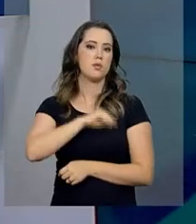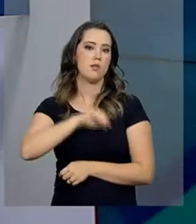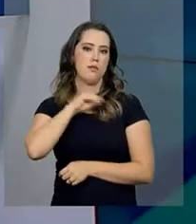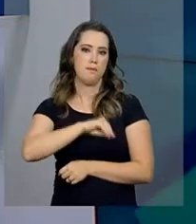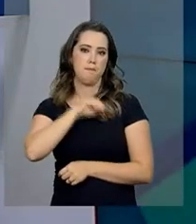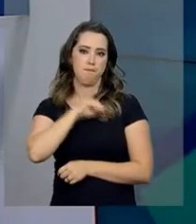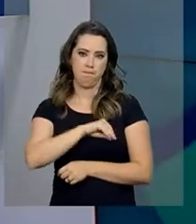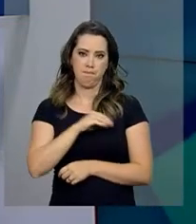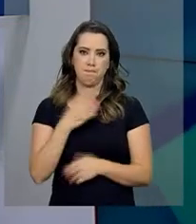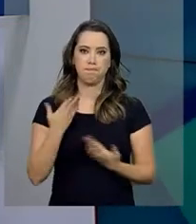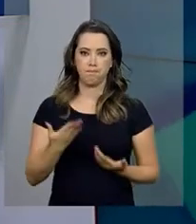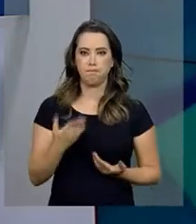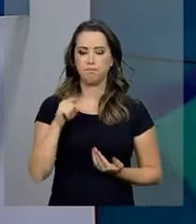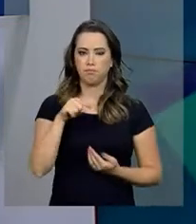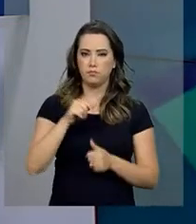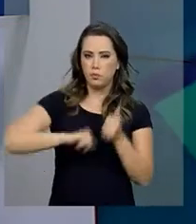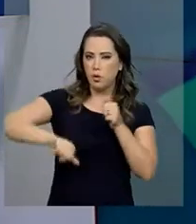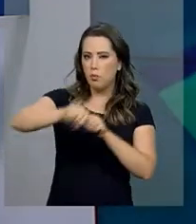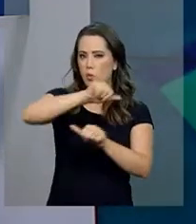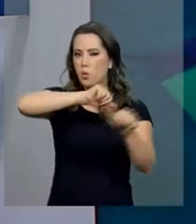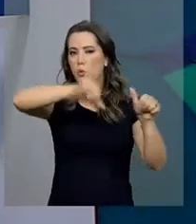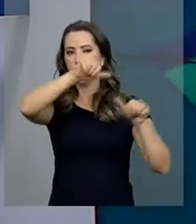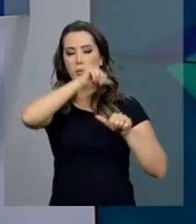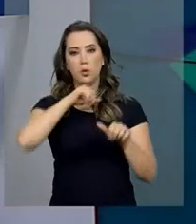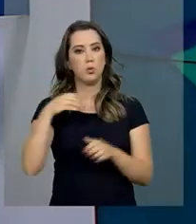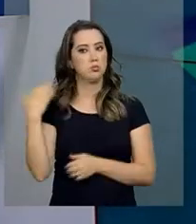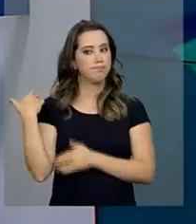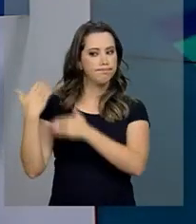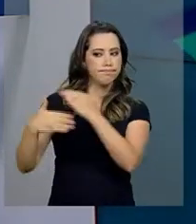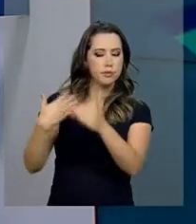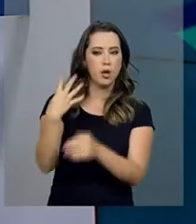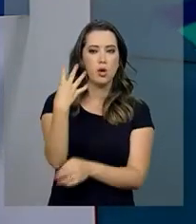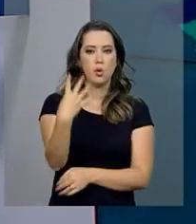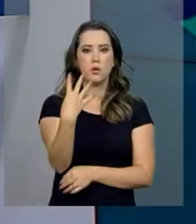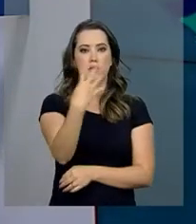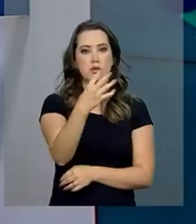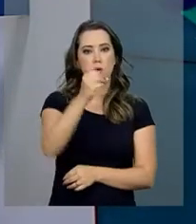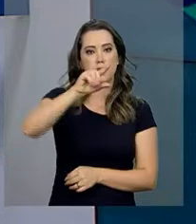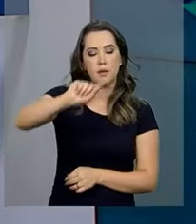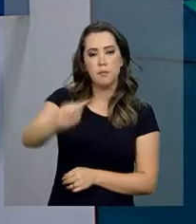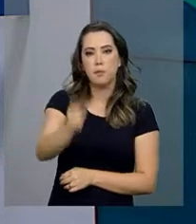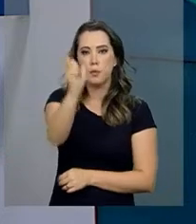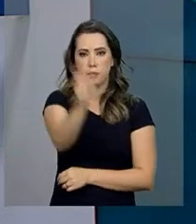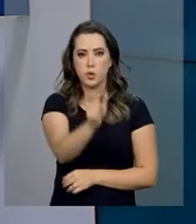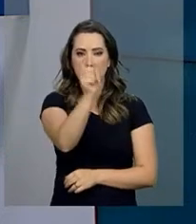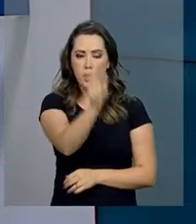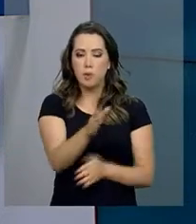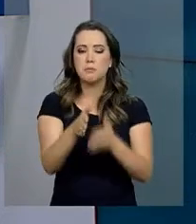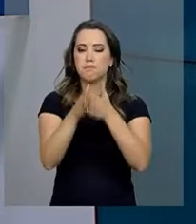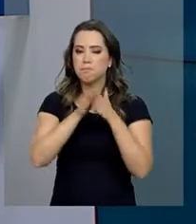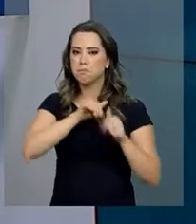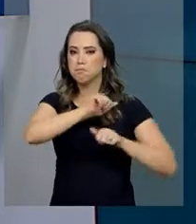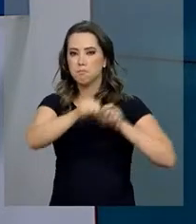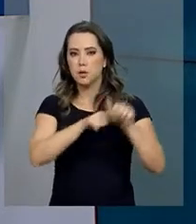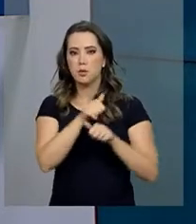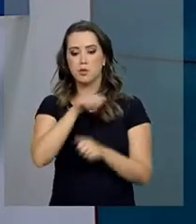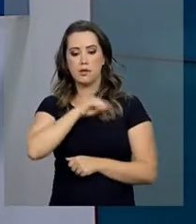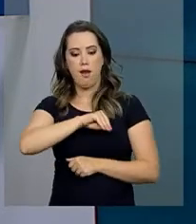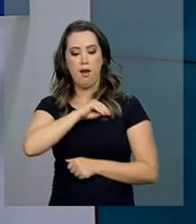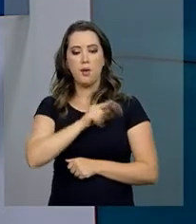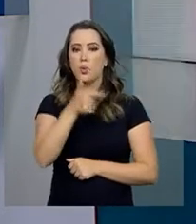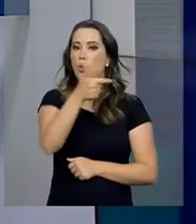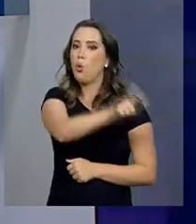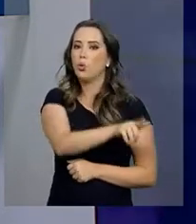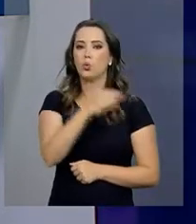conta-salário. De lá para cá, mais de 440 mil pessoas solicitaram a mudança para receber o salário em